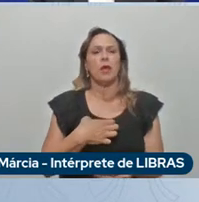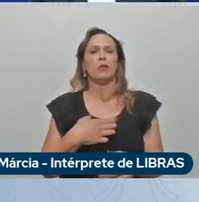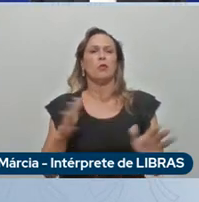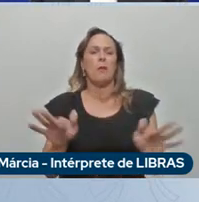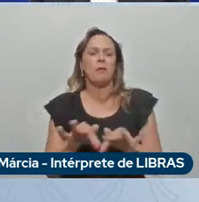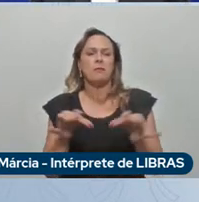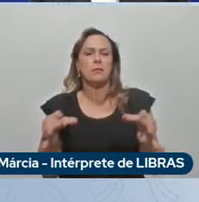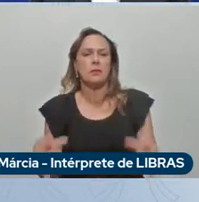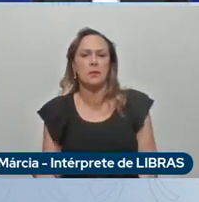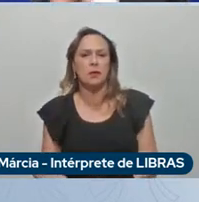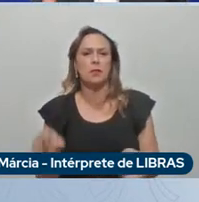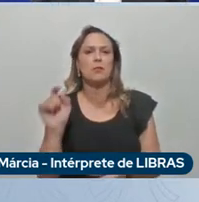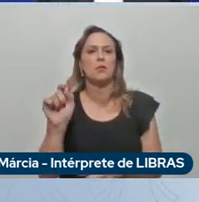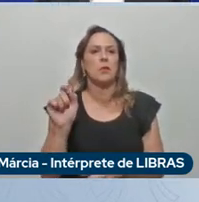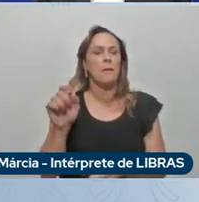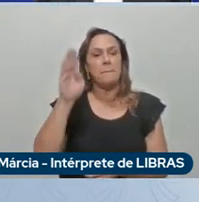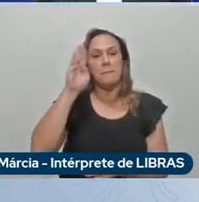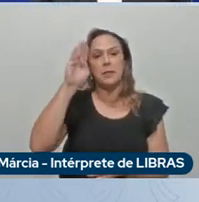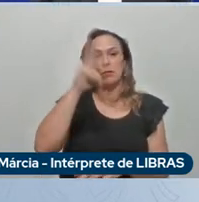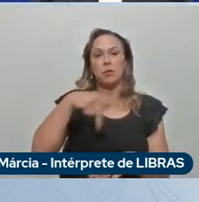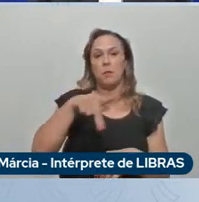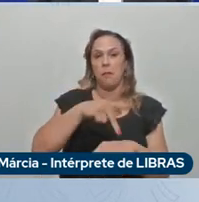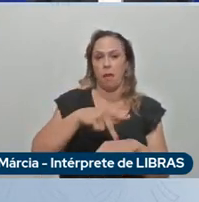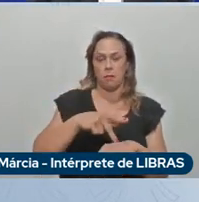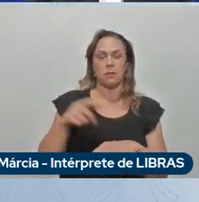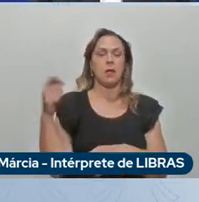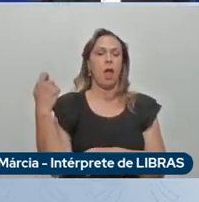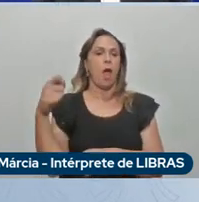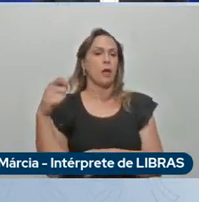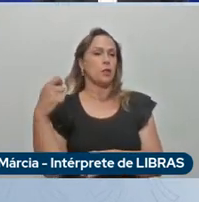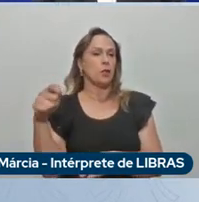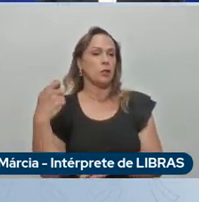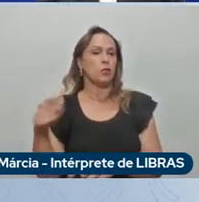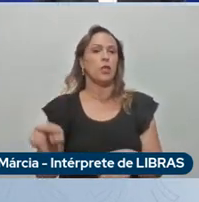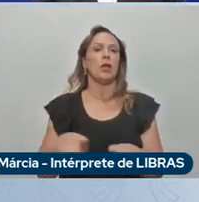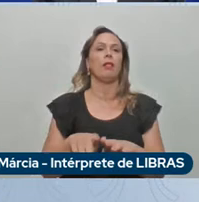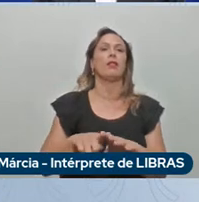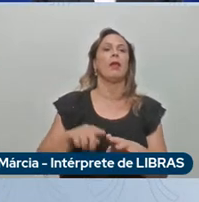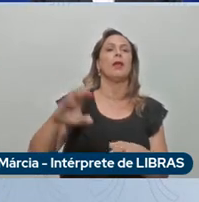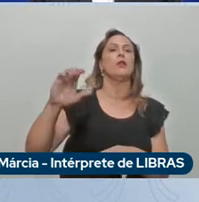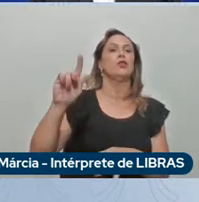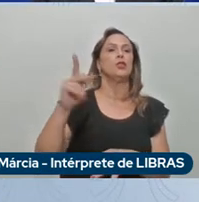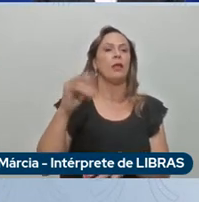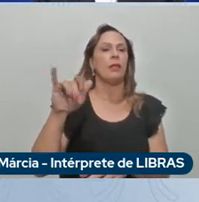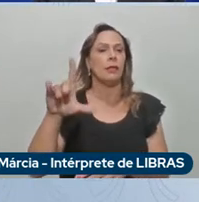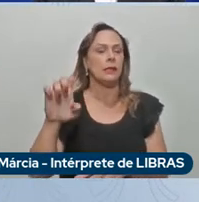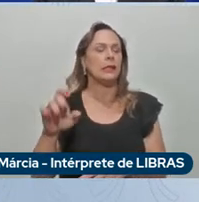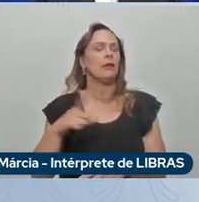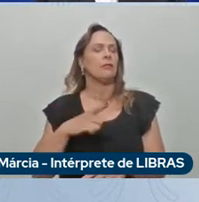e no Chile como OPDES para quais também temos claras estratégias focadas